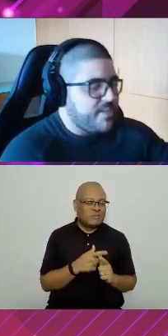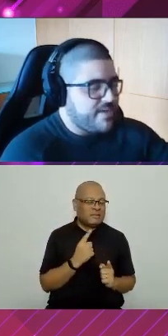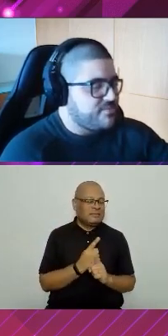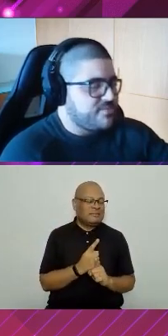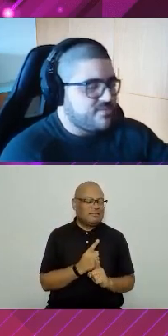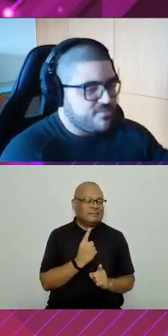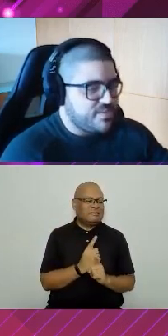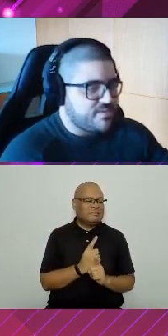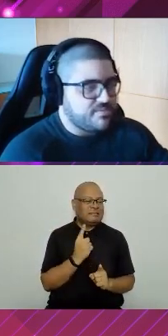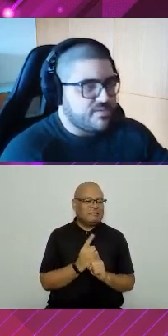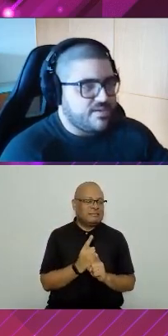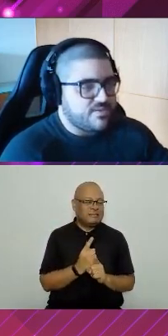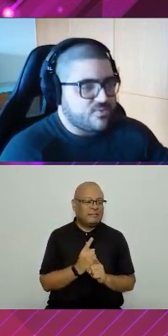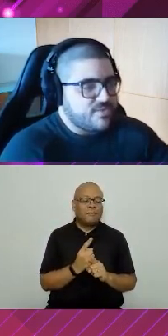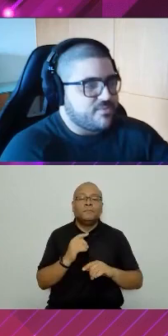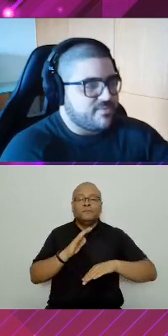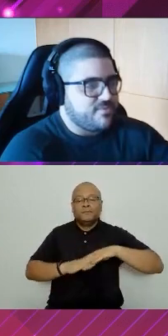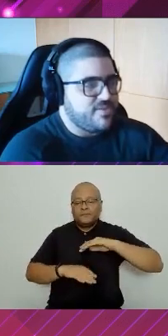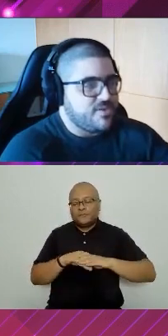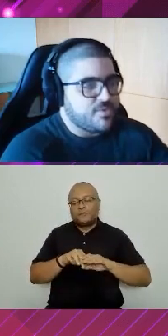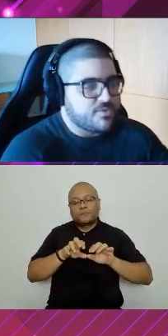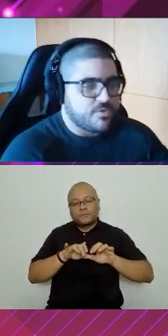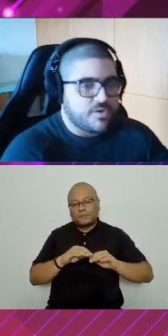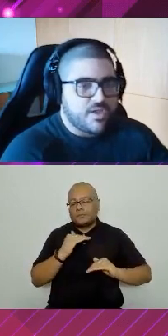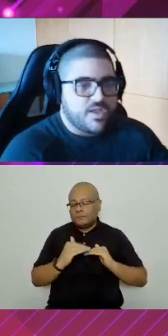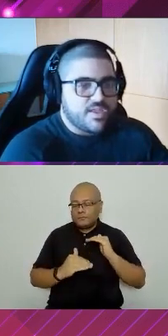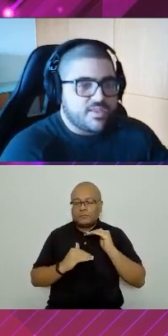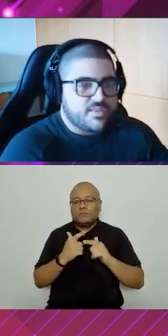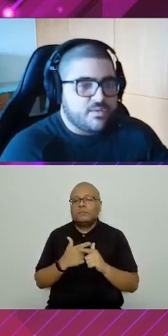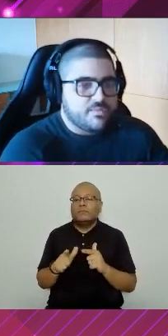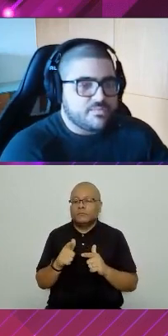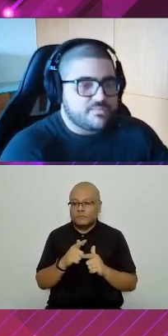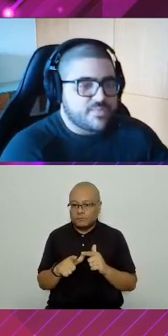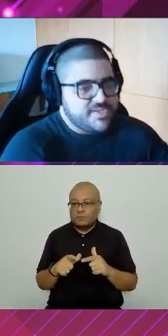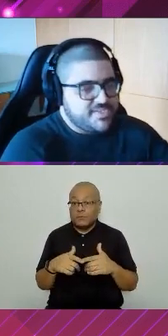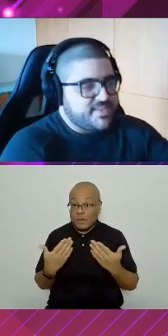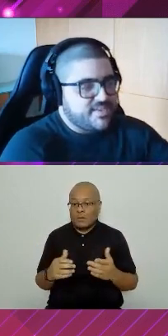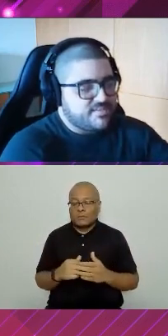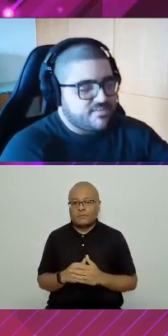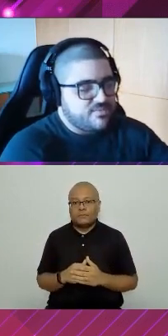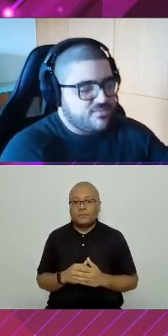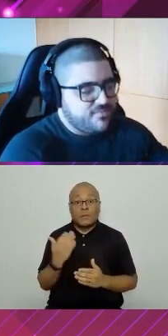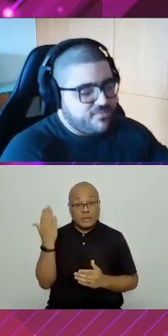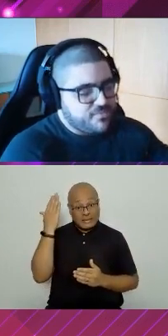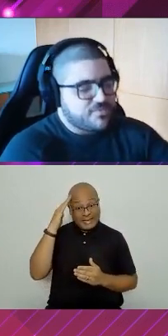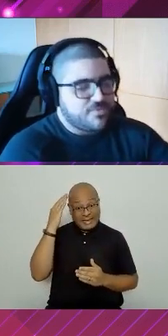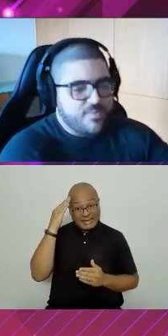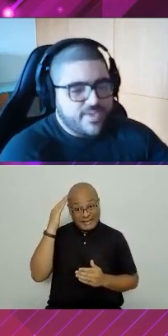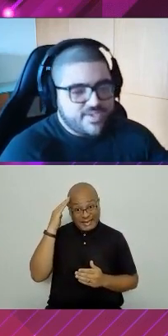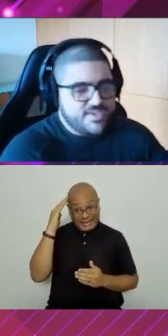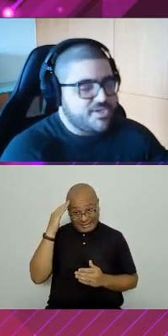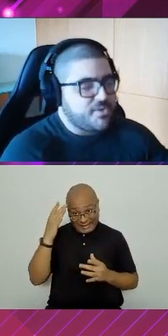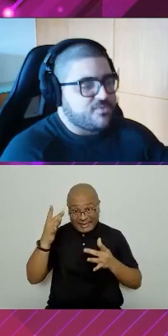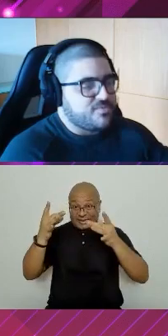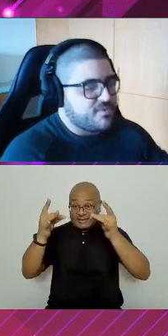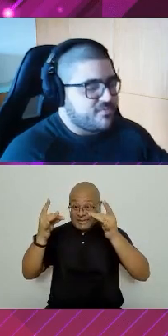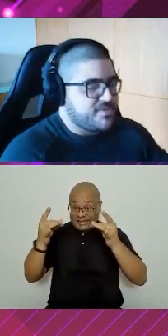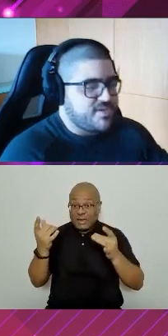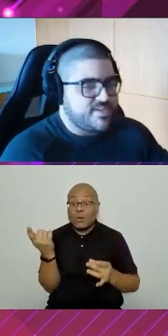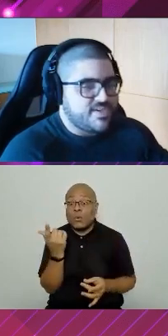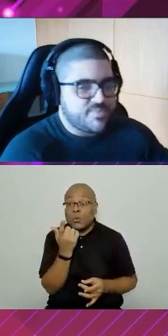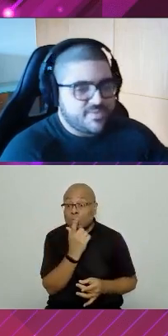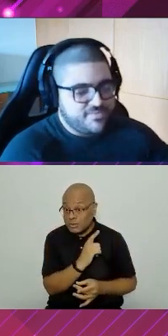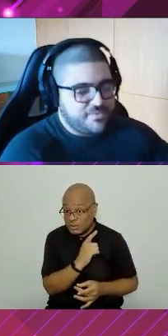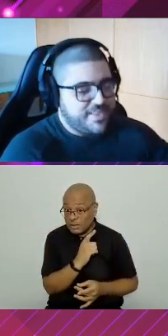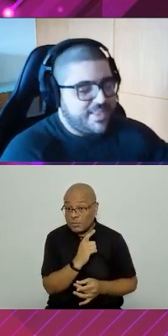em qualquer parte do desenvolvimento, toda evolução vem de alguma dor. Então, para a gente entender, no fundo, como é que a gente chegou nos micro